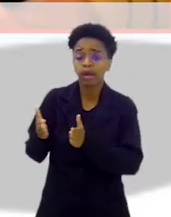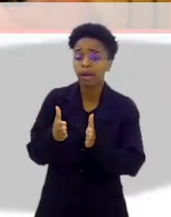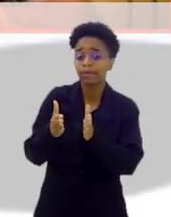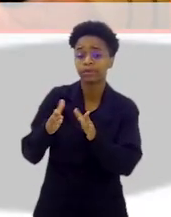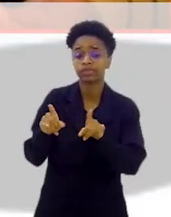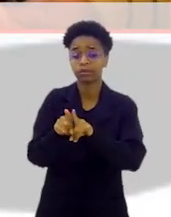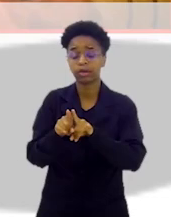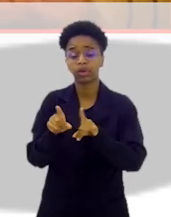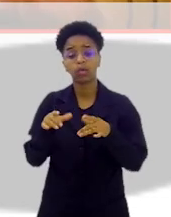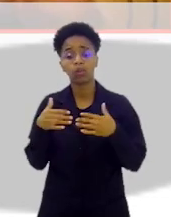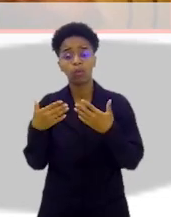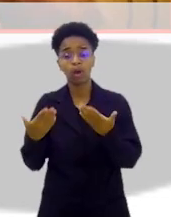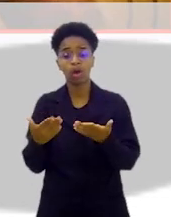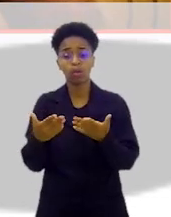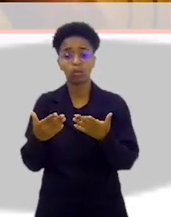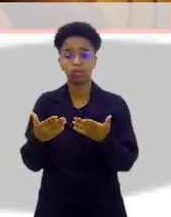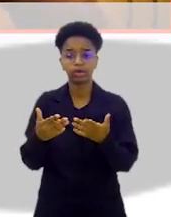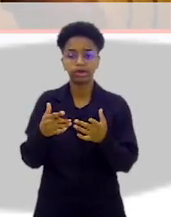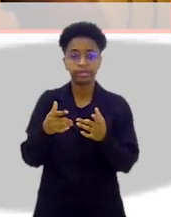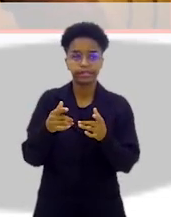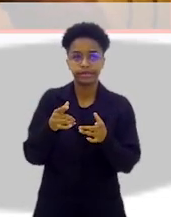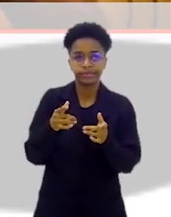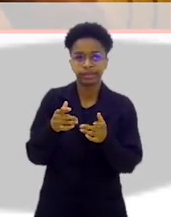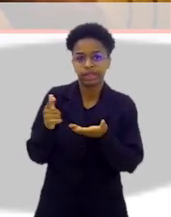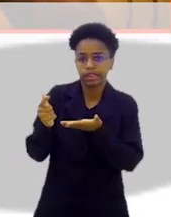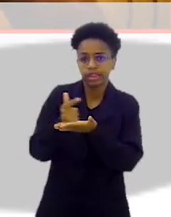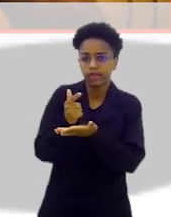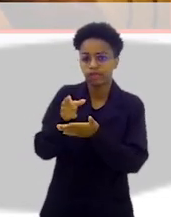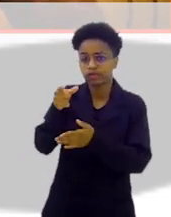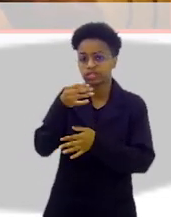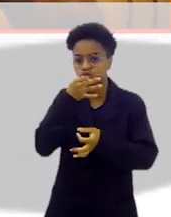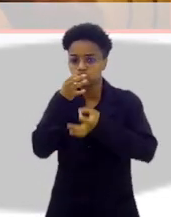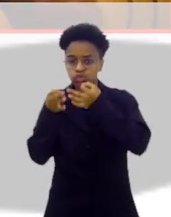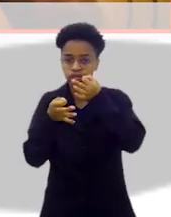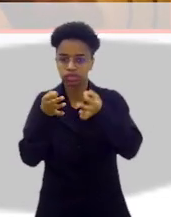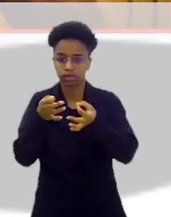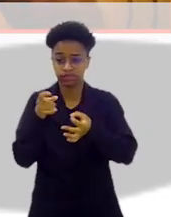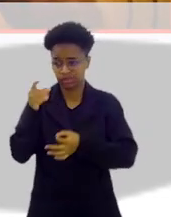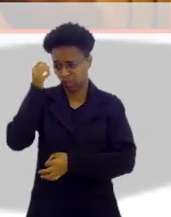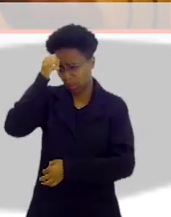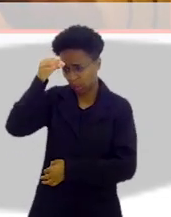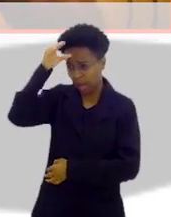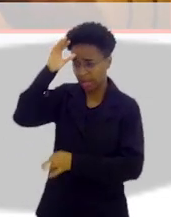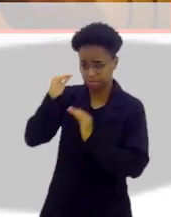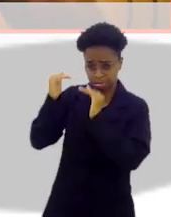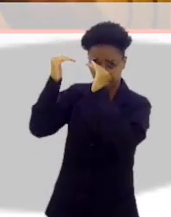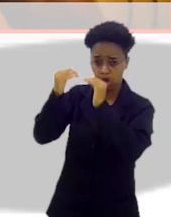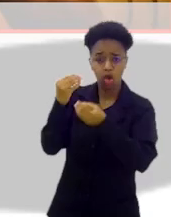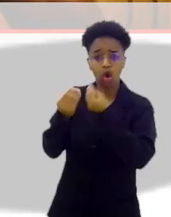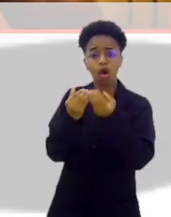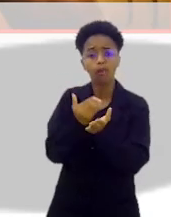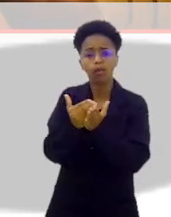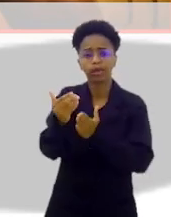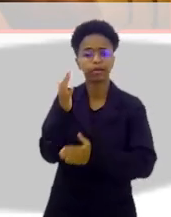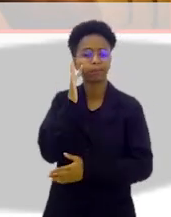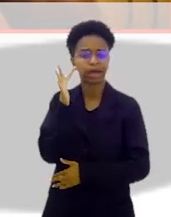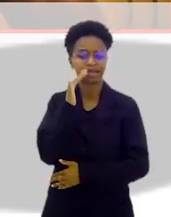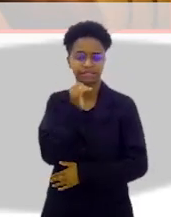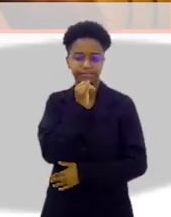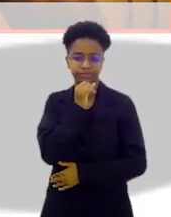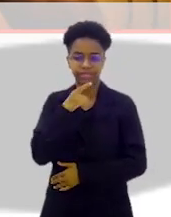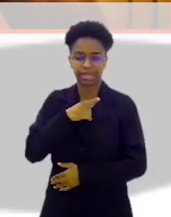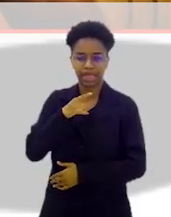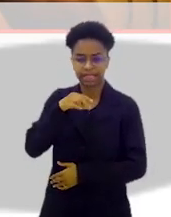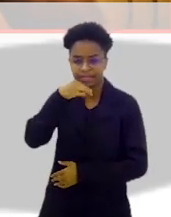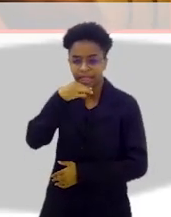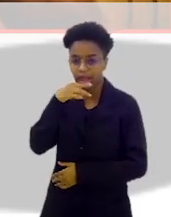acha que seria o caminho e qual é o título que você sugeriria? Você, do alto do seu conhecimento, como começar? Vamos imaginar